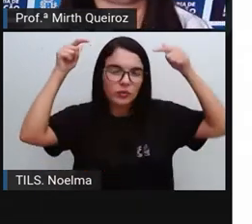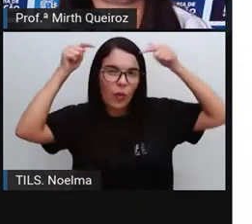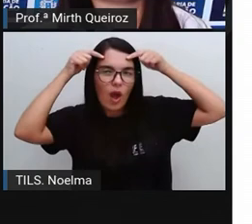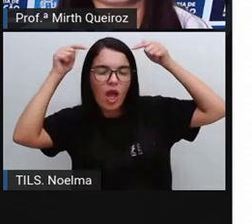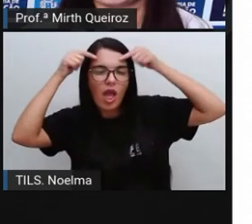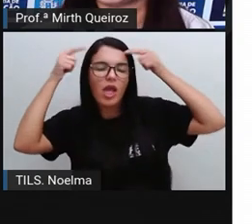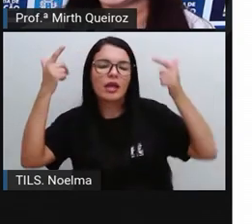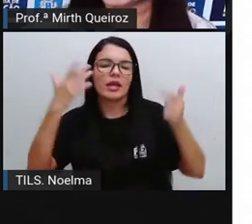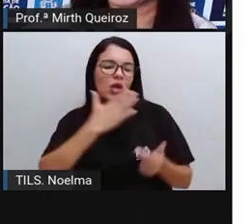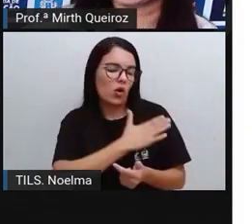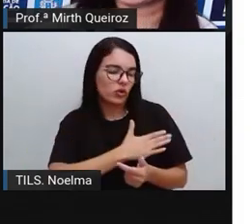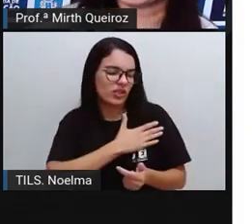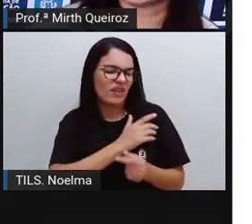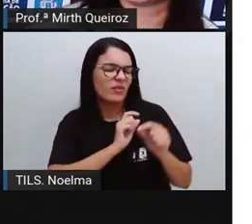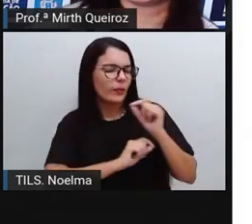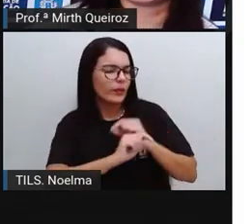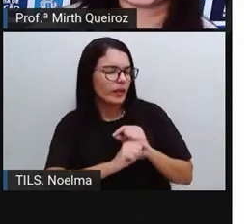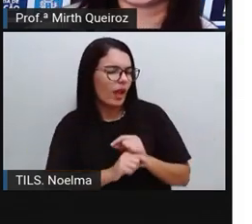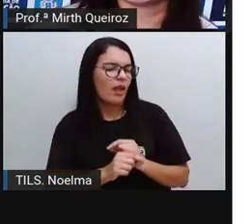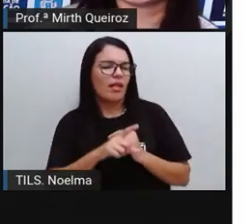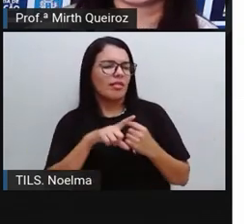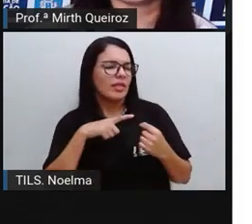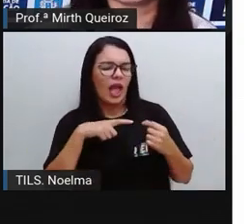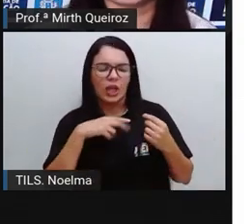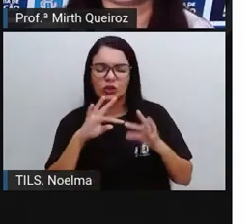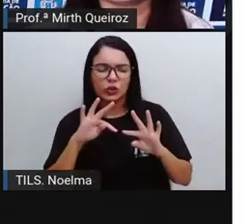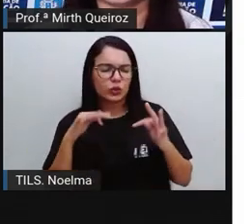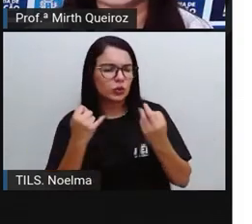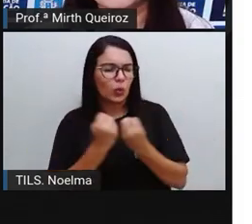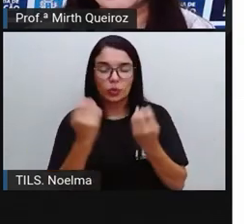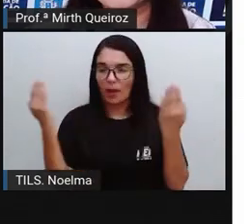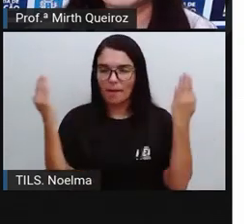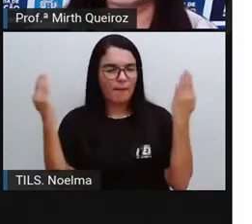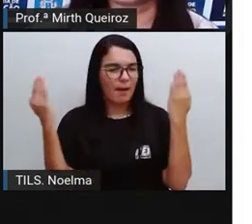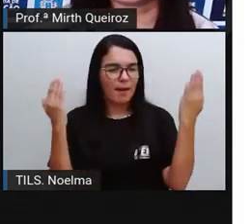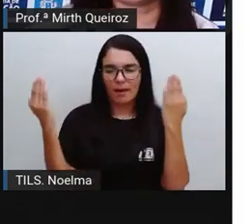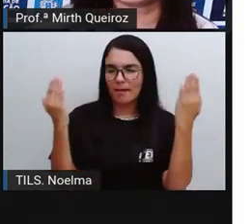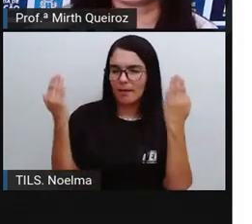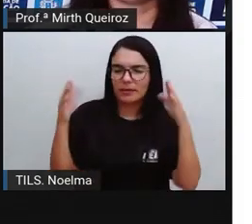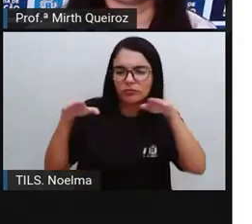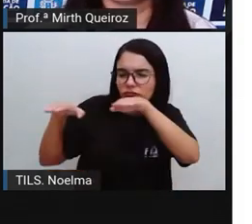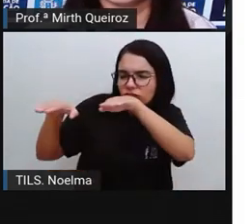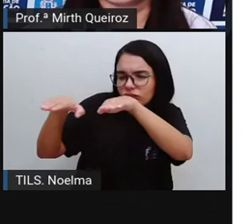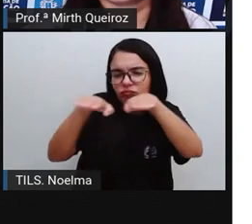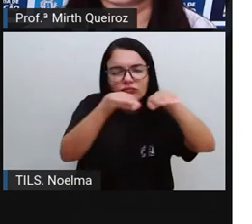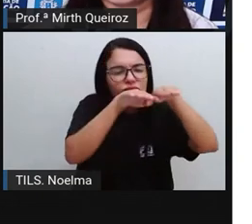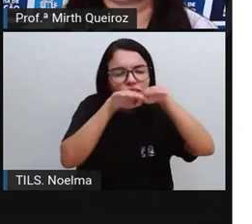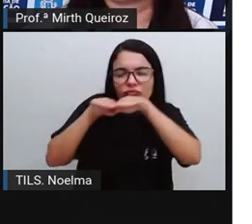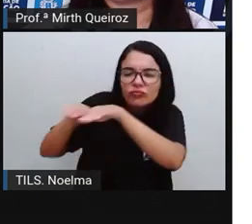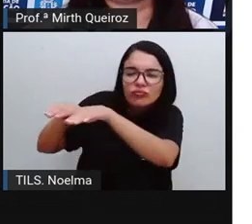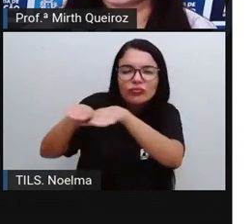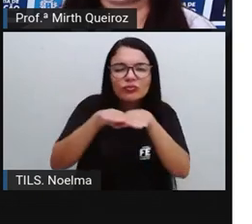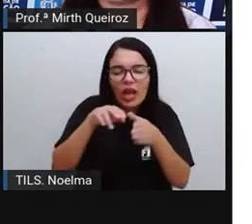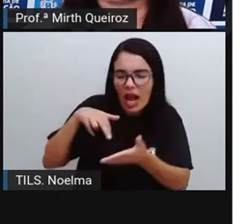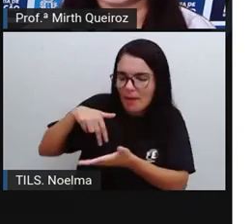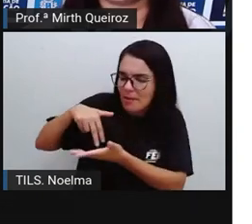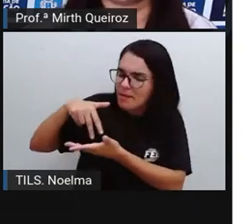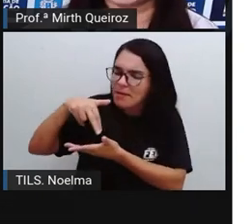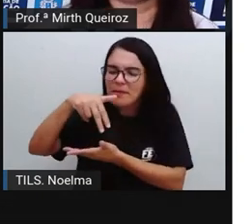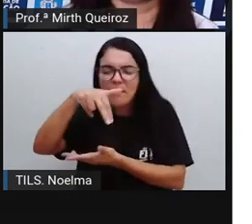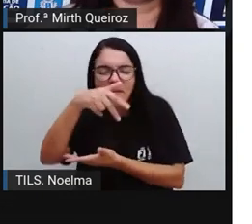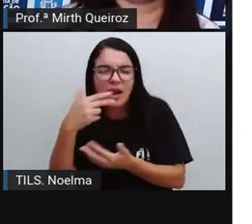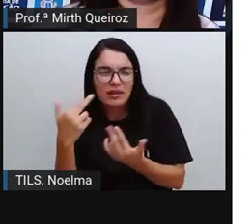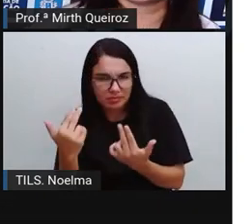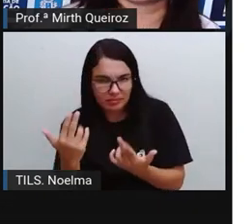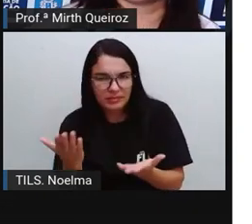ele era estranho, tinha uns gostos estranhos, ele gostava de caminhar em caminhos que eram simétricos, né?